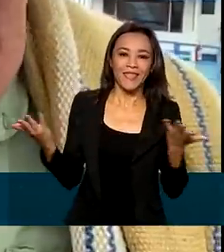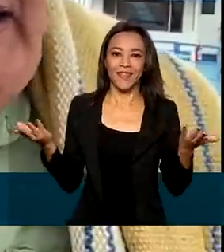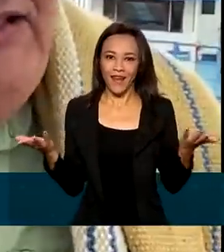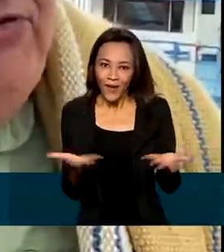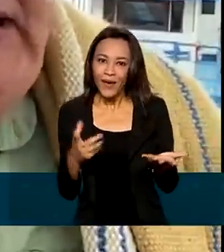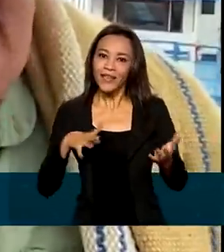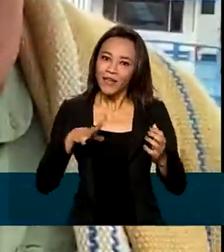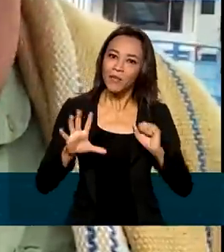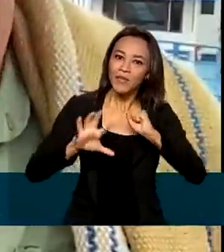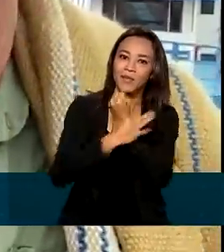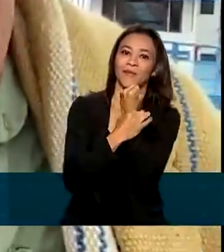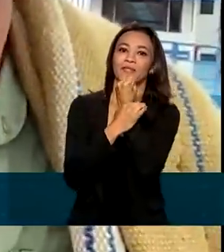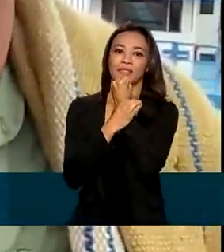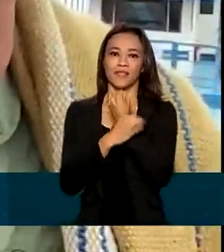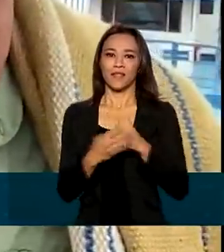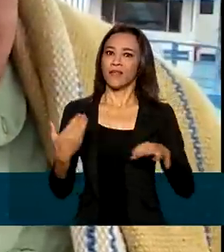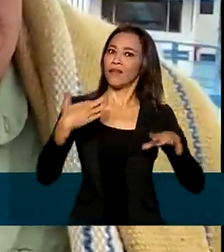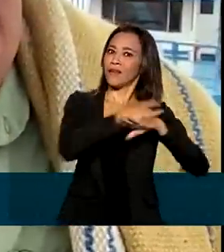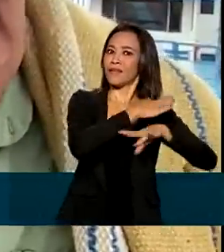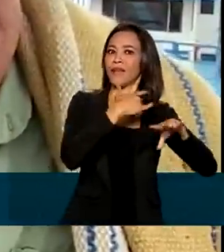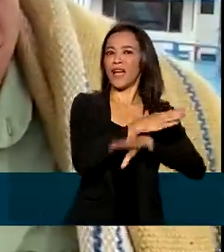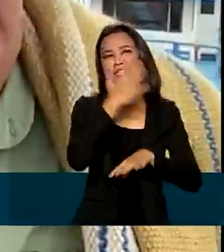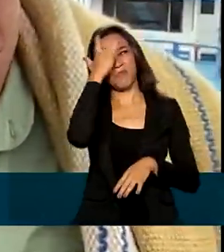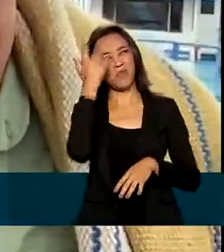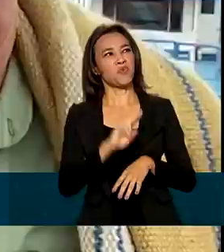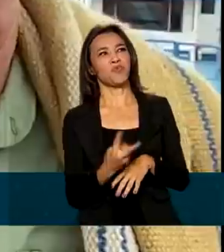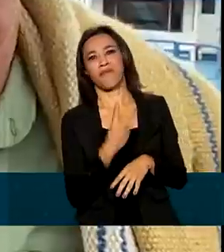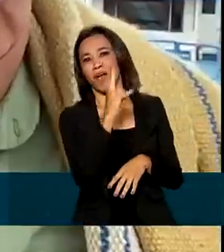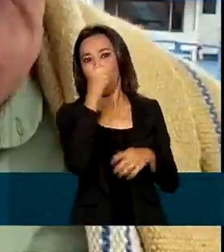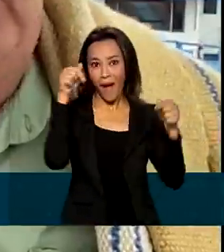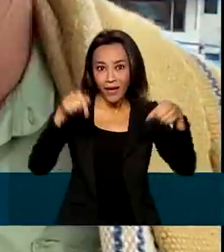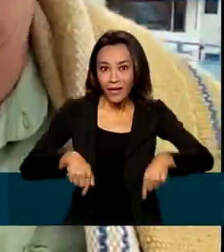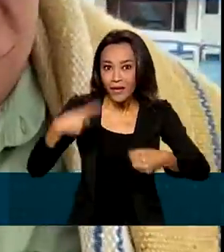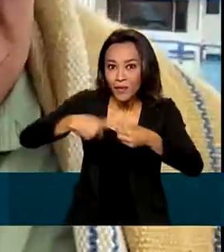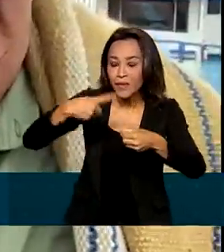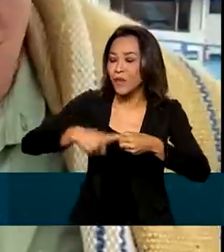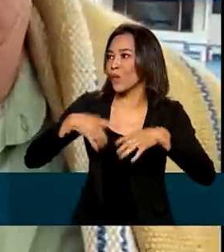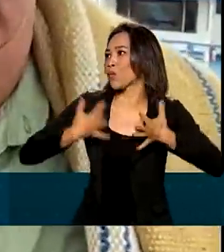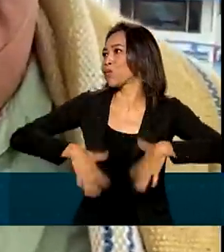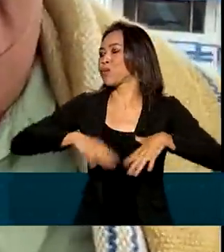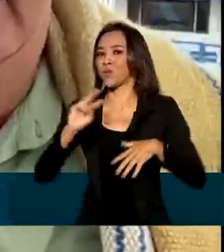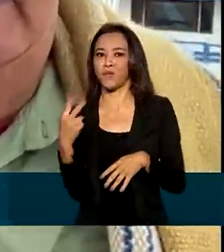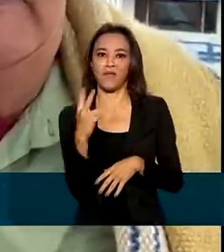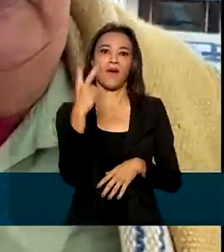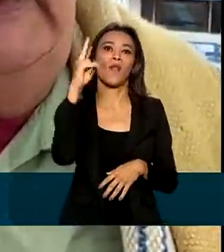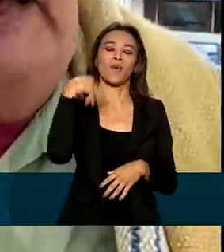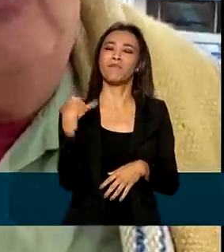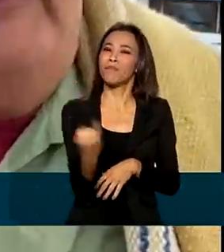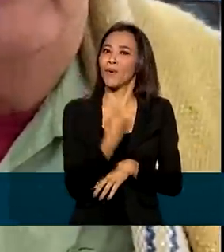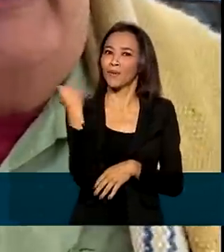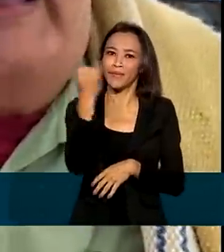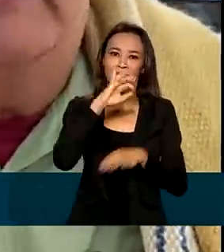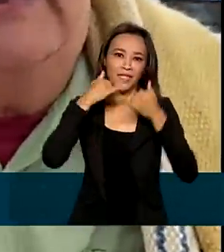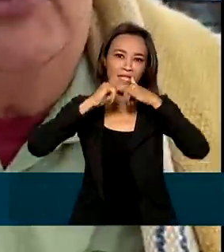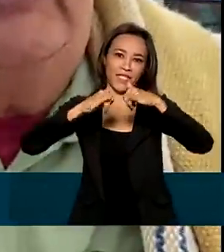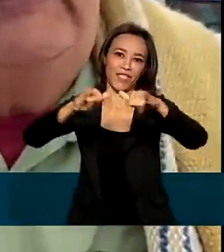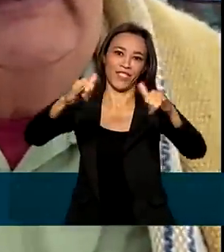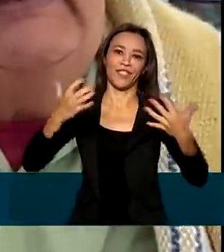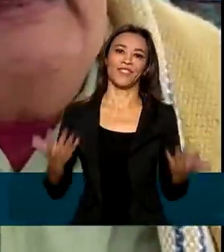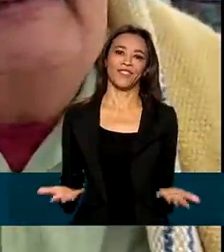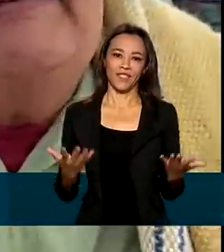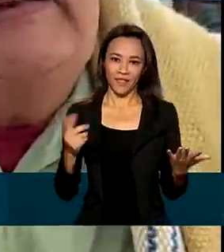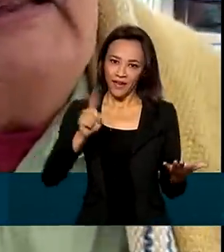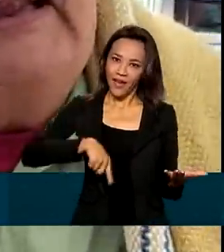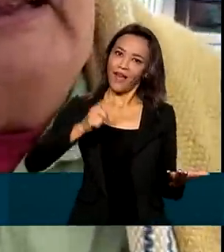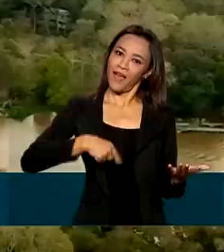energia. É aquilo que na cidade ninguém dá valor. Aqui nós damos muito valor. É uma coisa importantíssima. É um resgate da